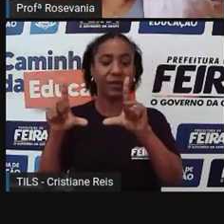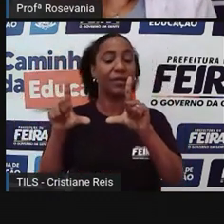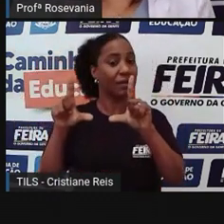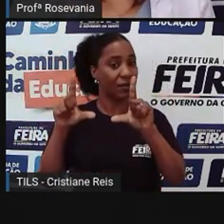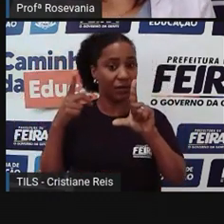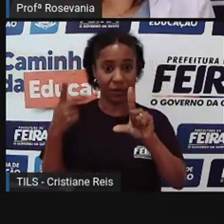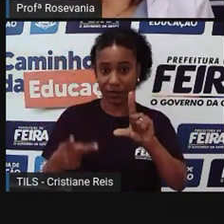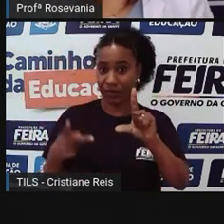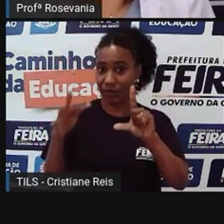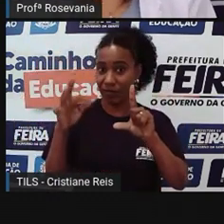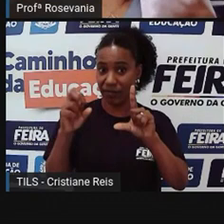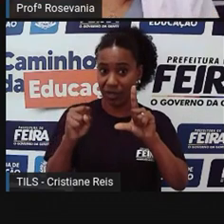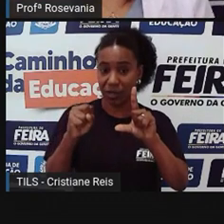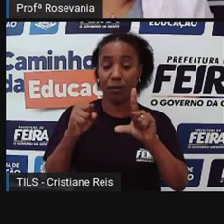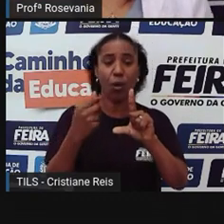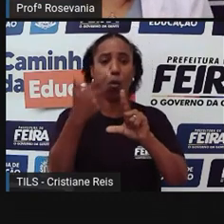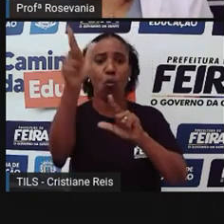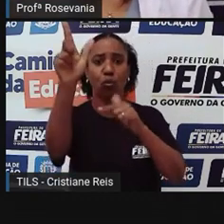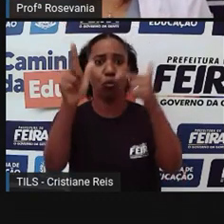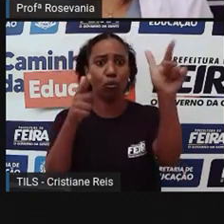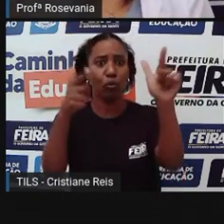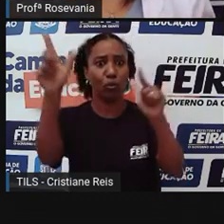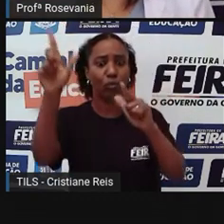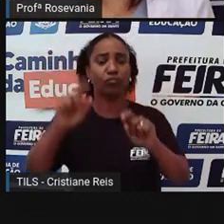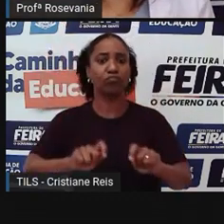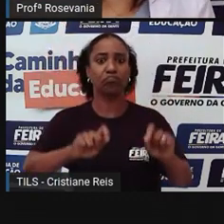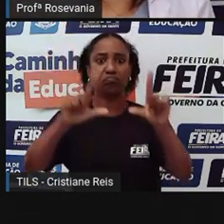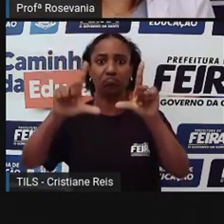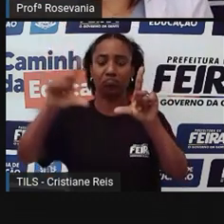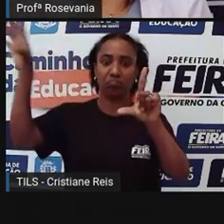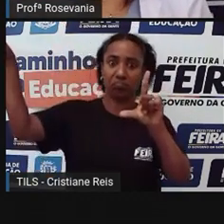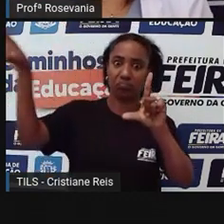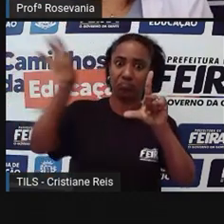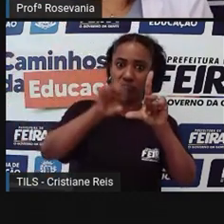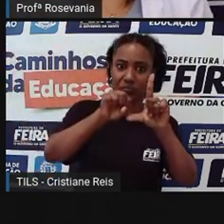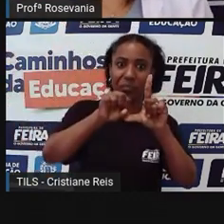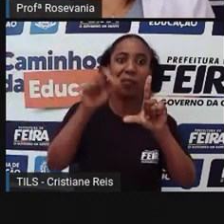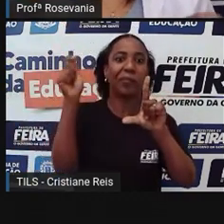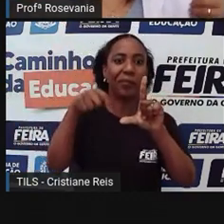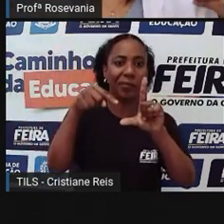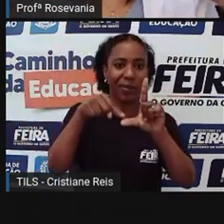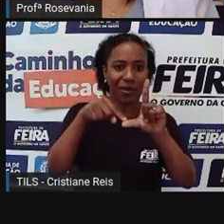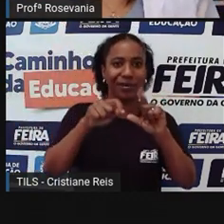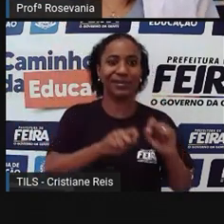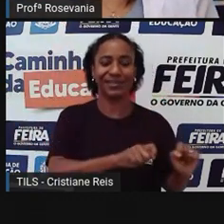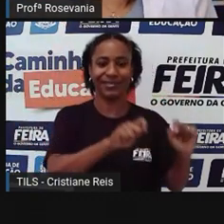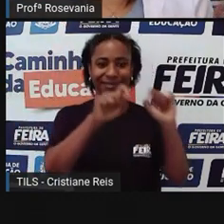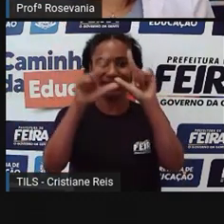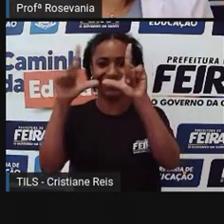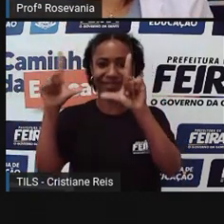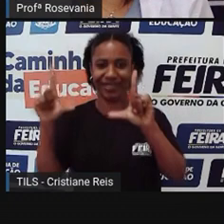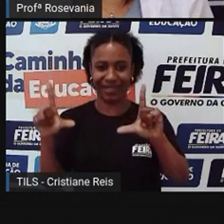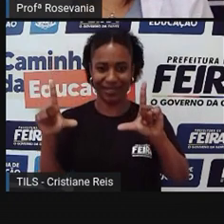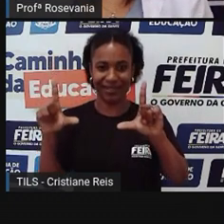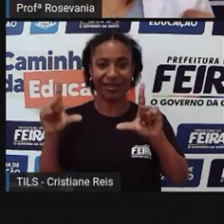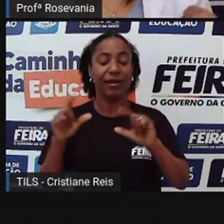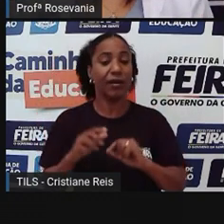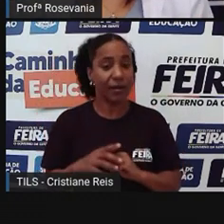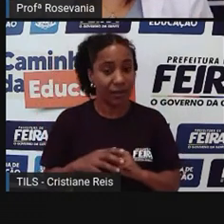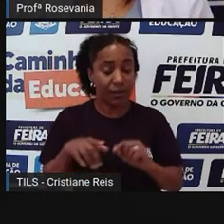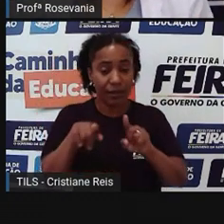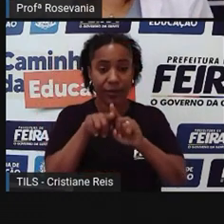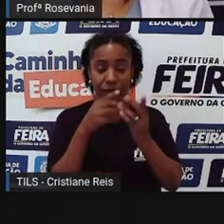da nossa cidade, mas de outras cidades, para a nossa cidade toda e para a região metropolitana. A gente tem uma série de